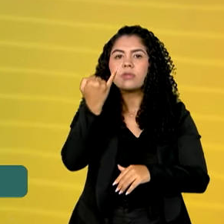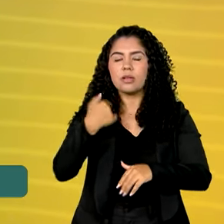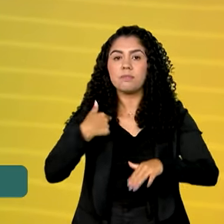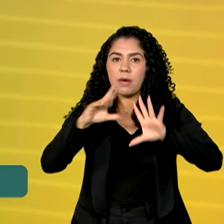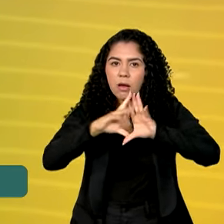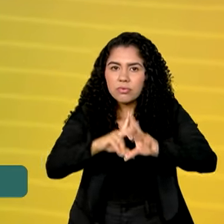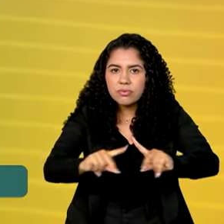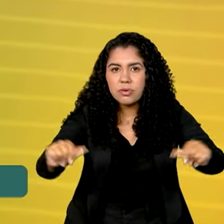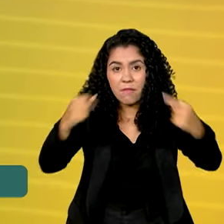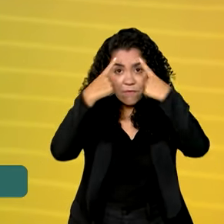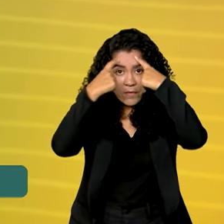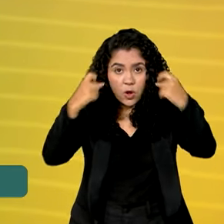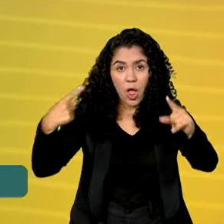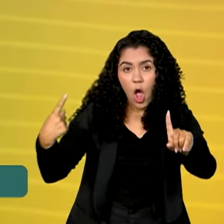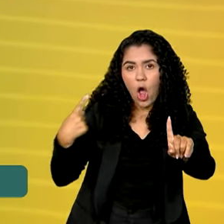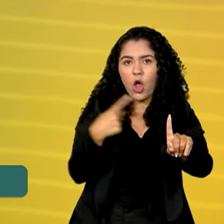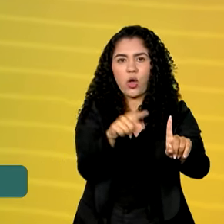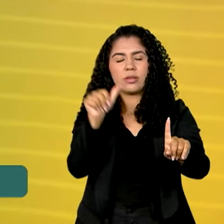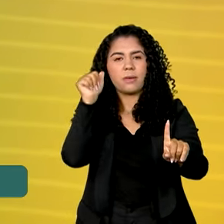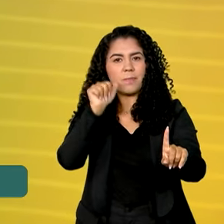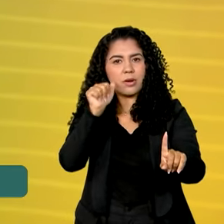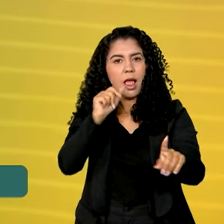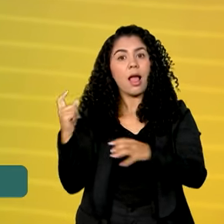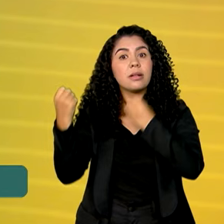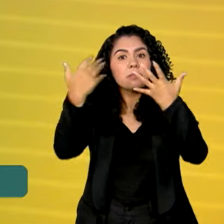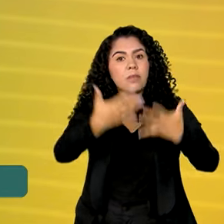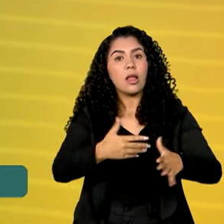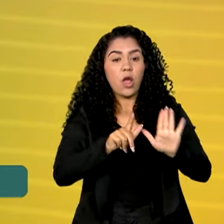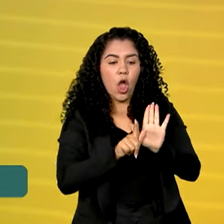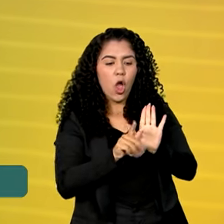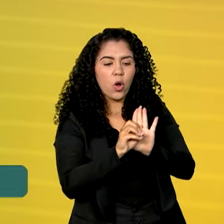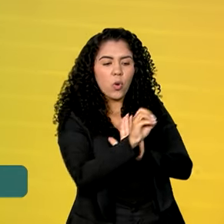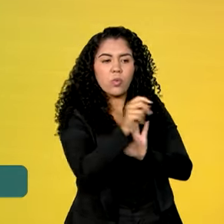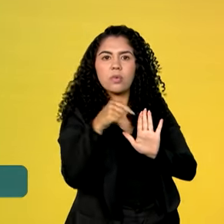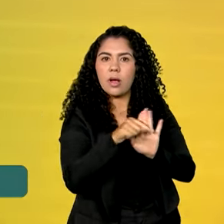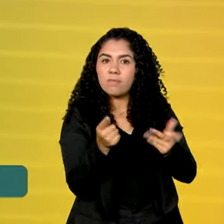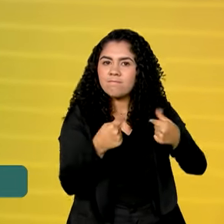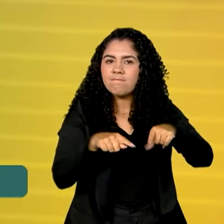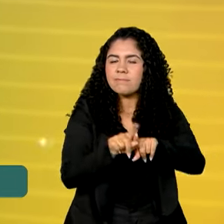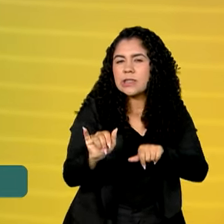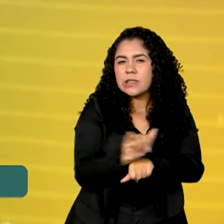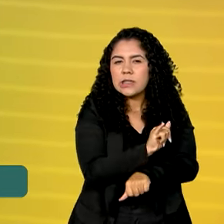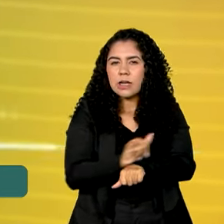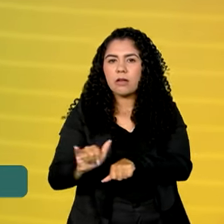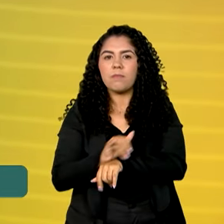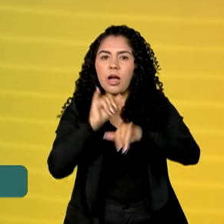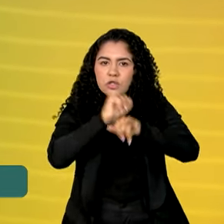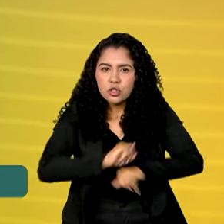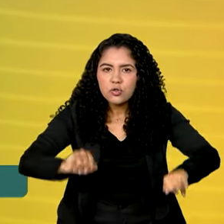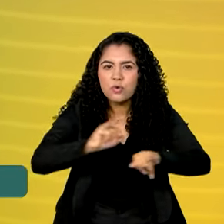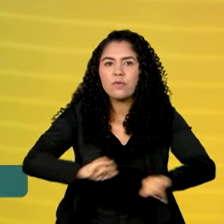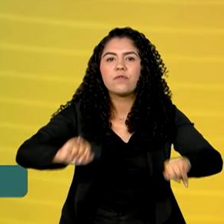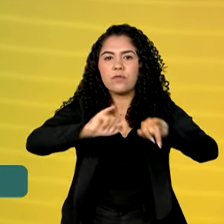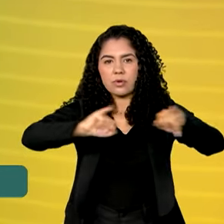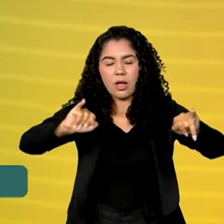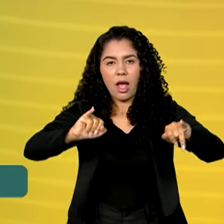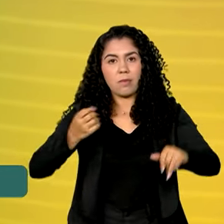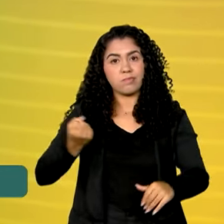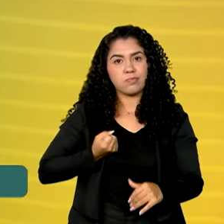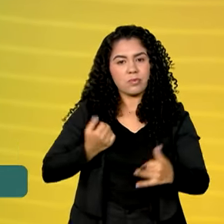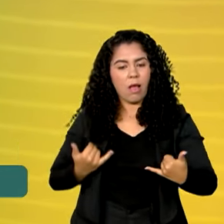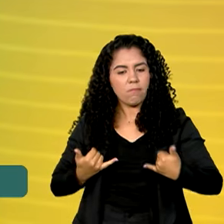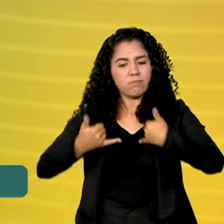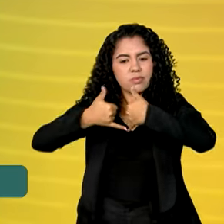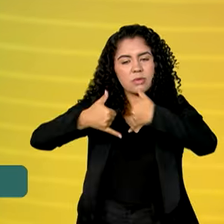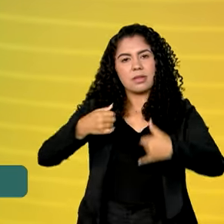Segundo a ministra, o Google é um parceiro estratégico para a divulgação do Ligue 180